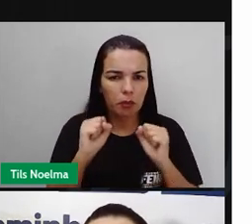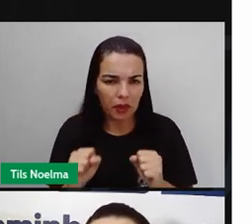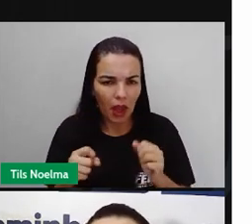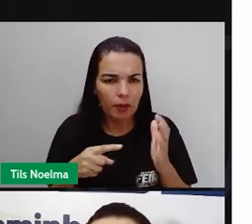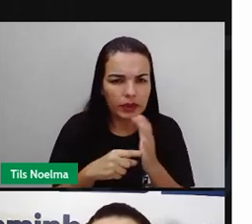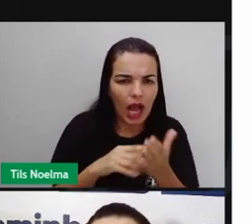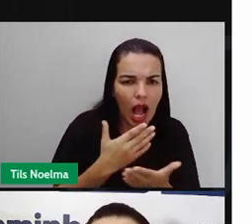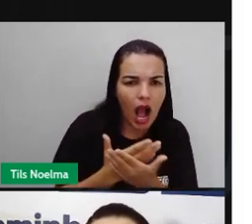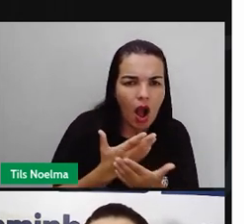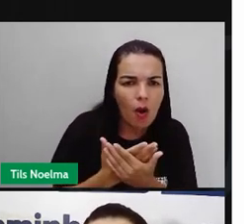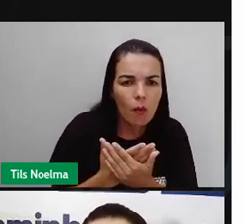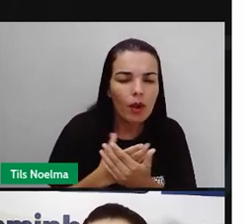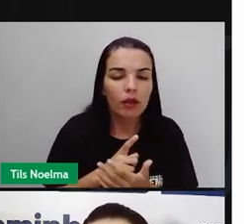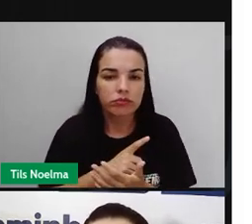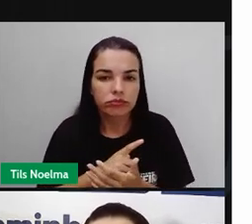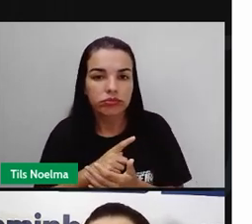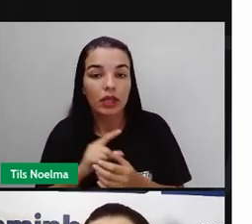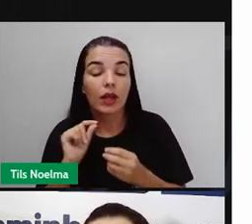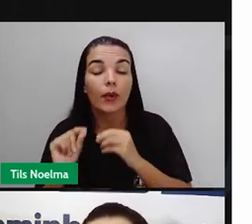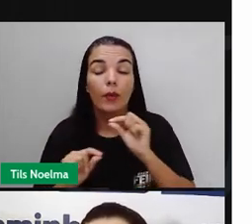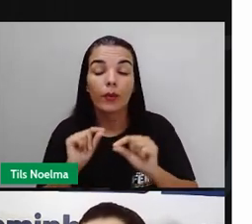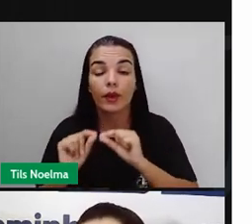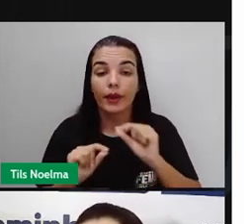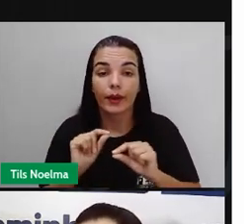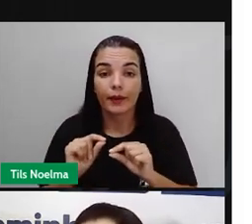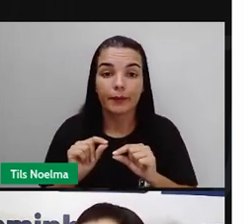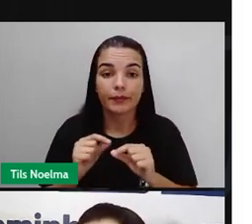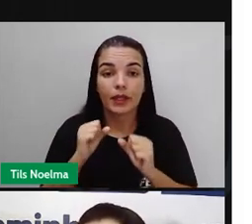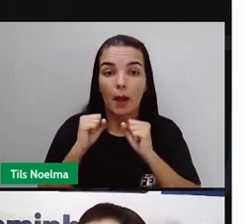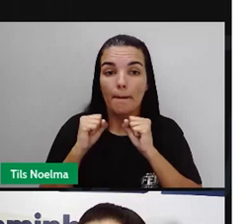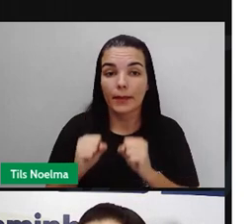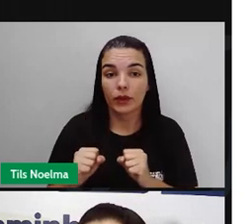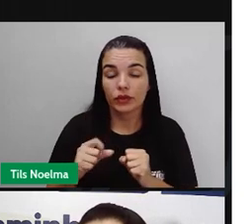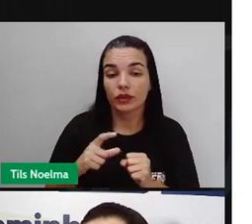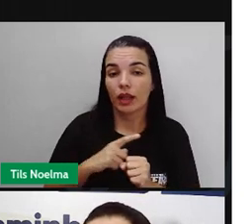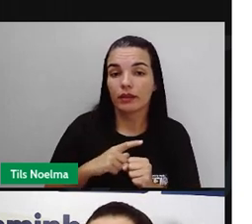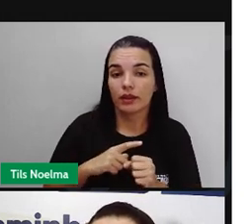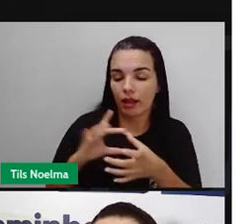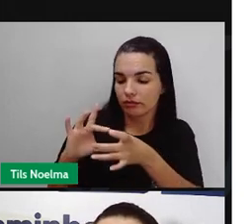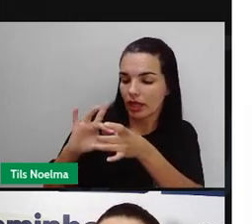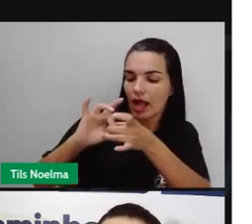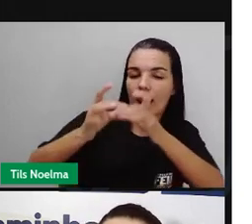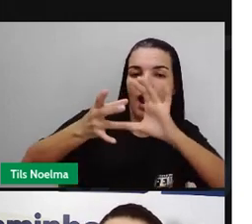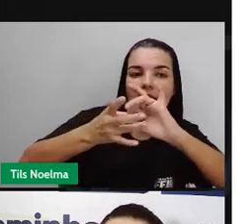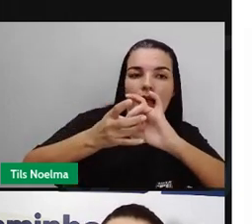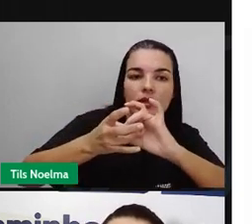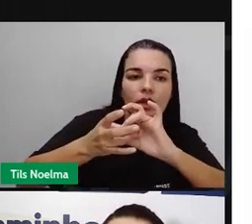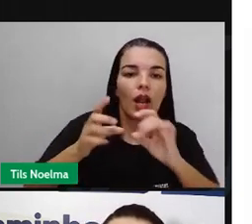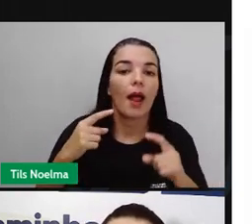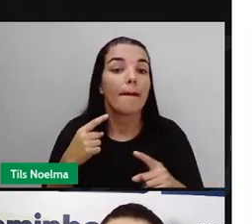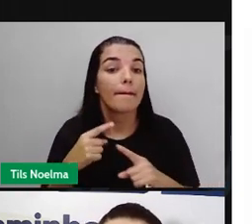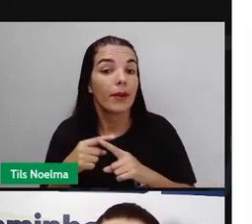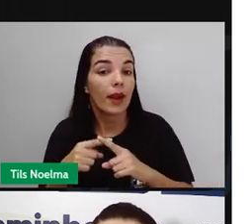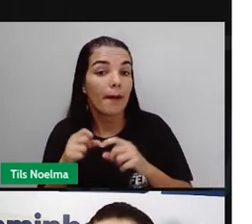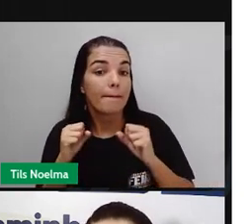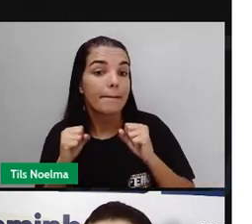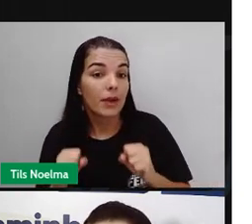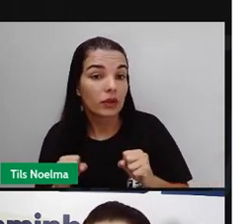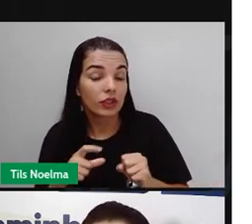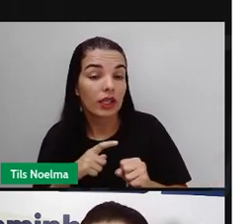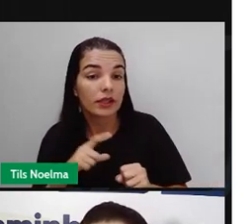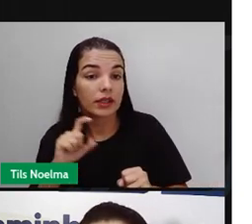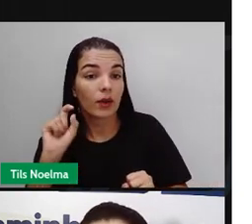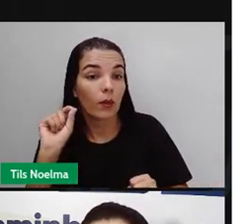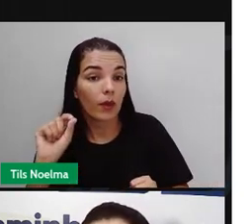Como é que essas mudanças do local onde a gente vive estão relacionadas ao objetivo da aula? Porque, assim como houveram